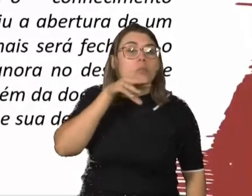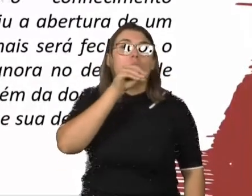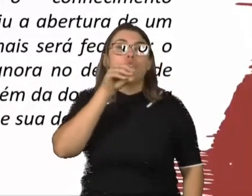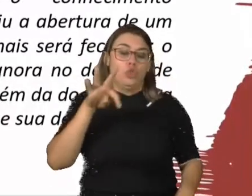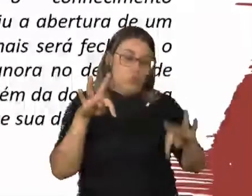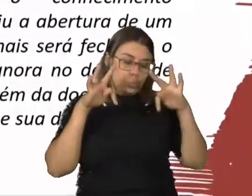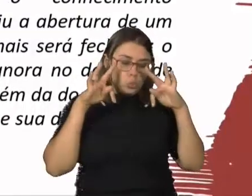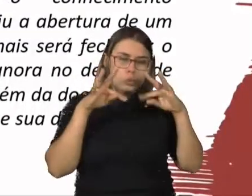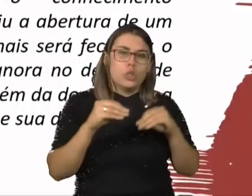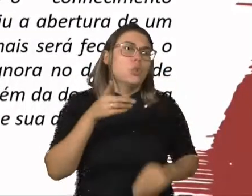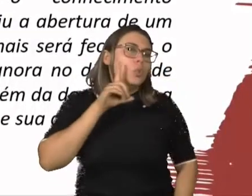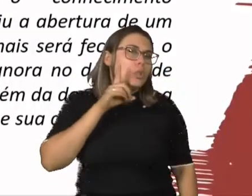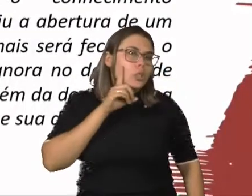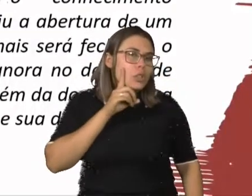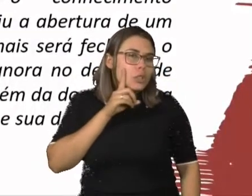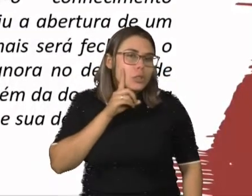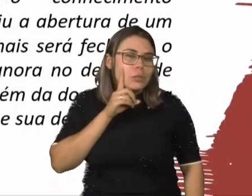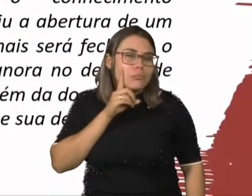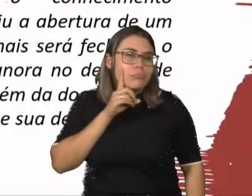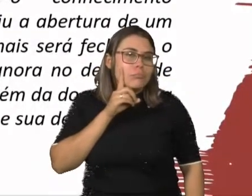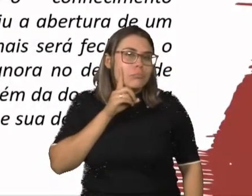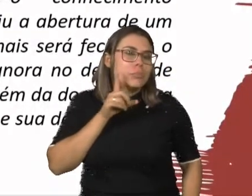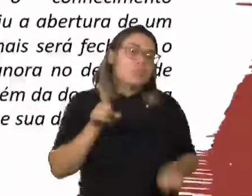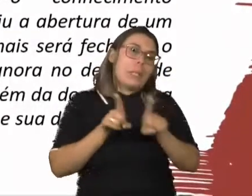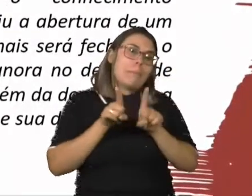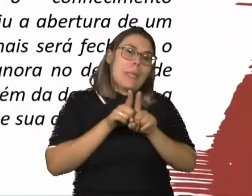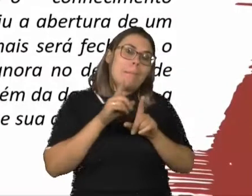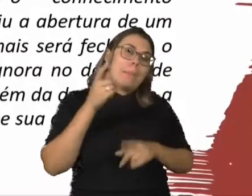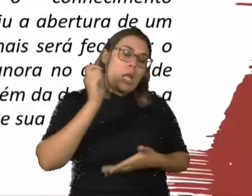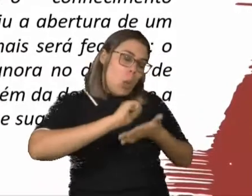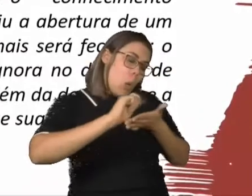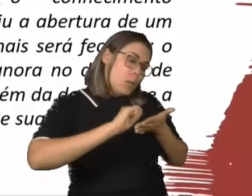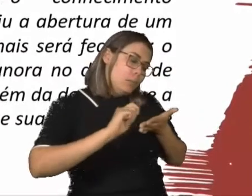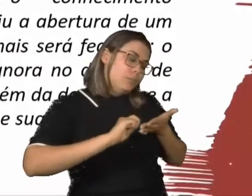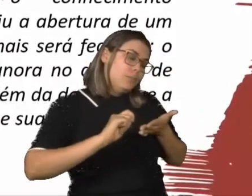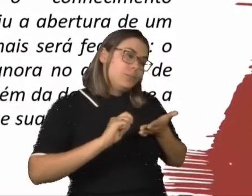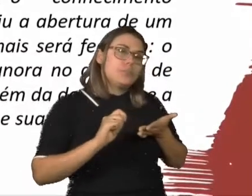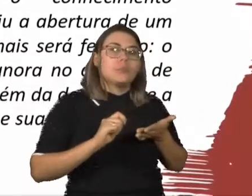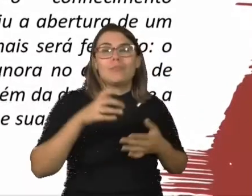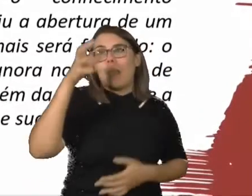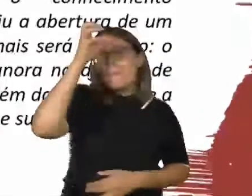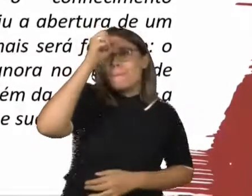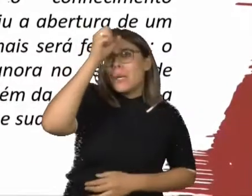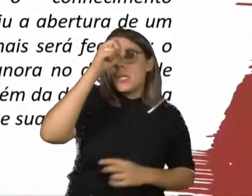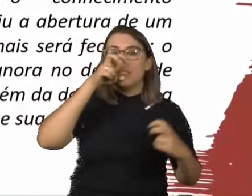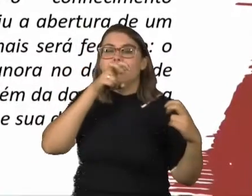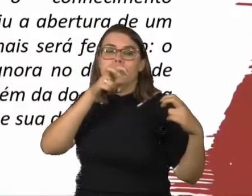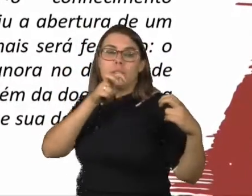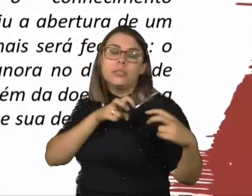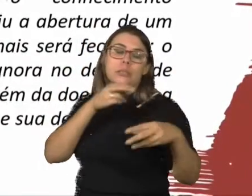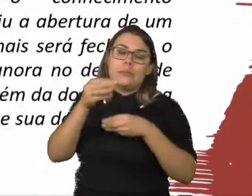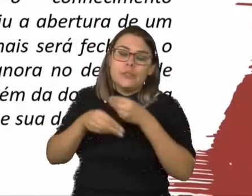funções do dia a dia, como pegar um lápis, sentar na cadeira para aprender, amarrar o